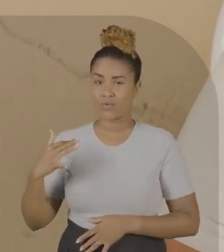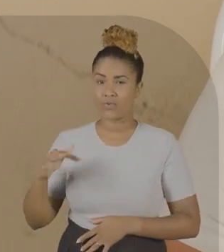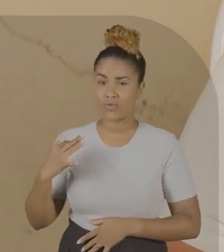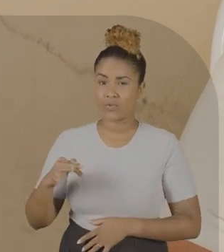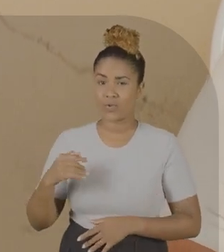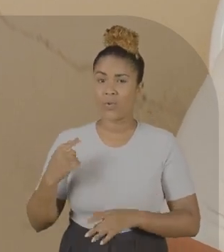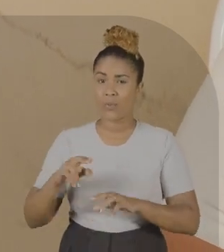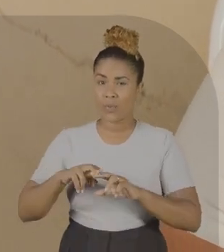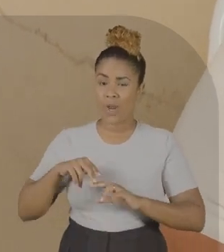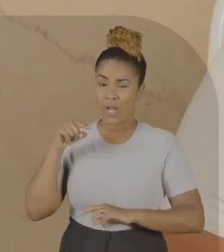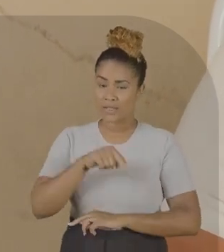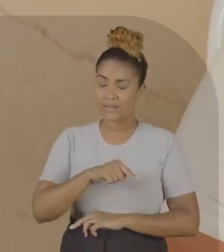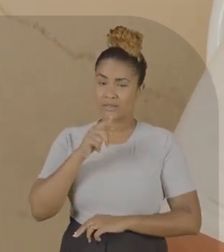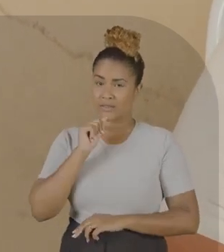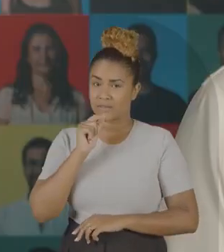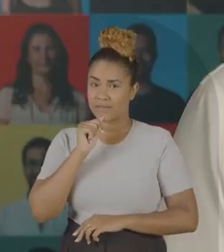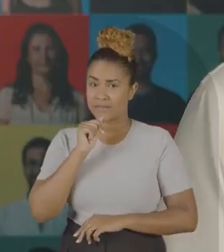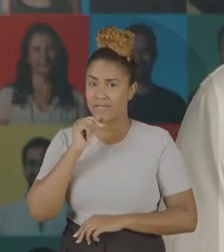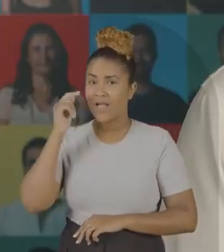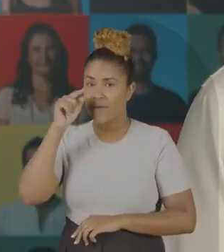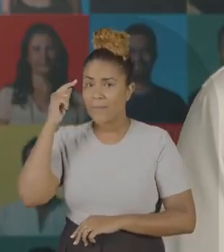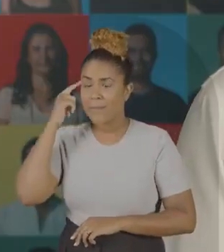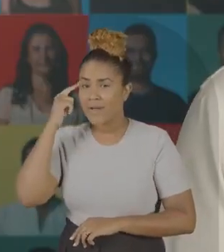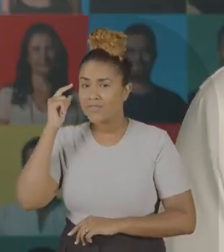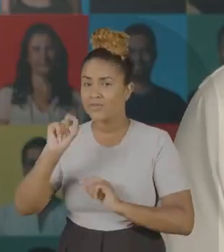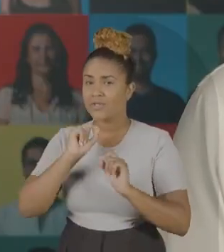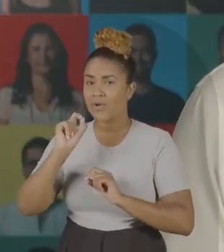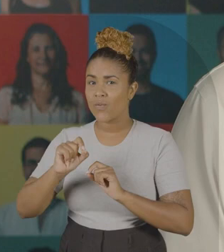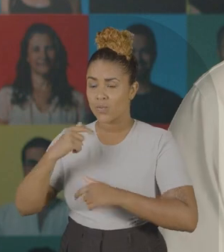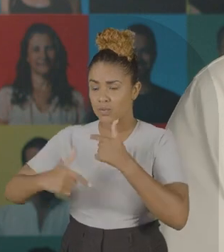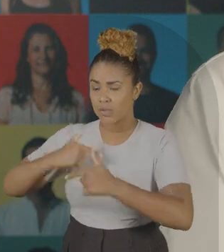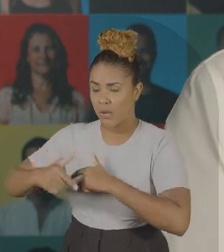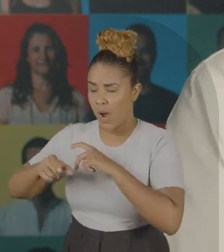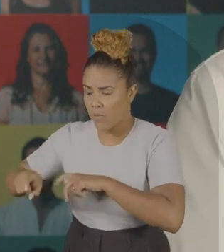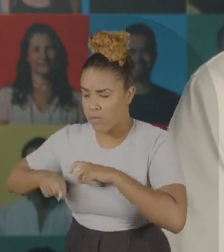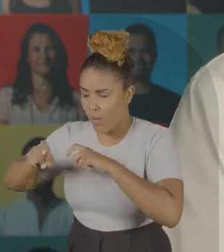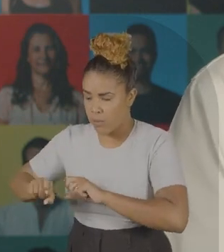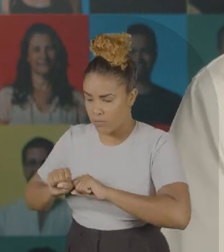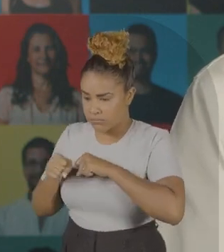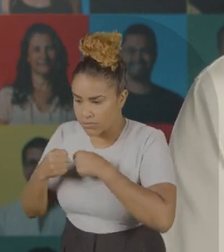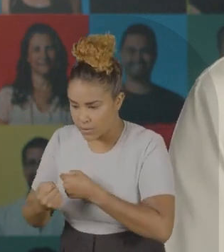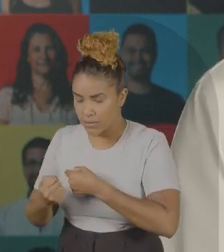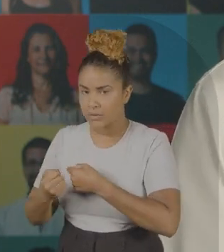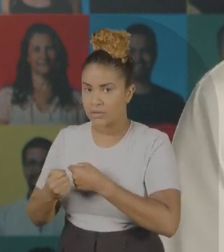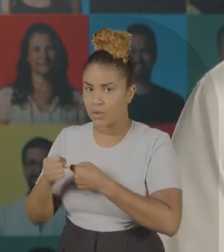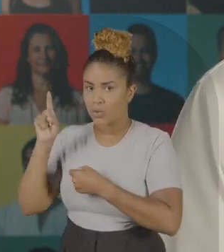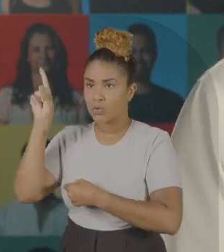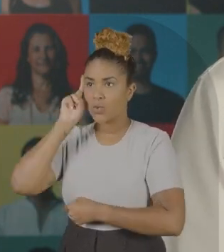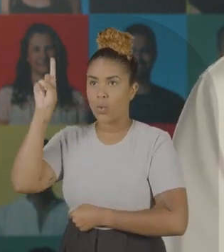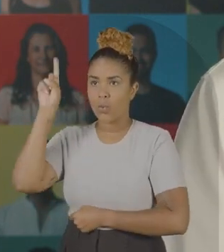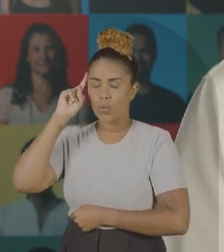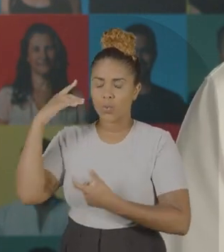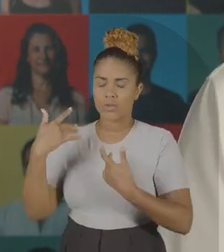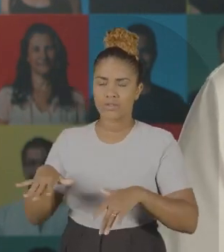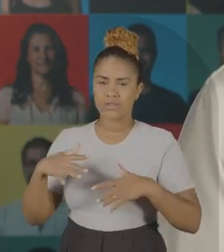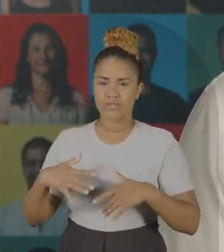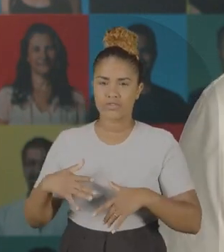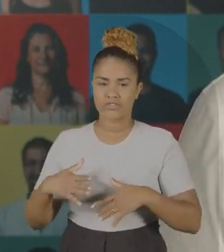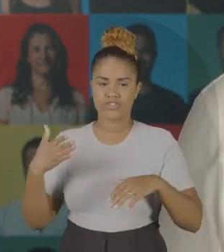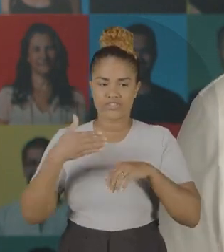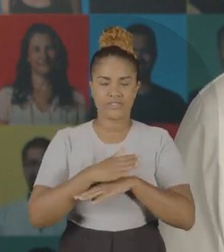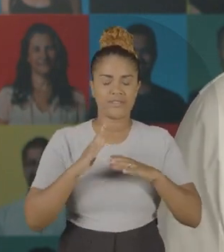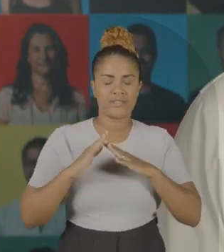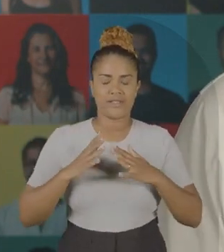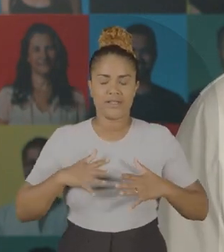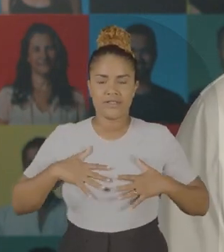hospital por causa da água. Quando chega, é muito barrenta. Imagine um trabalhador rural, depois de um dia desgastante de trabalho, não poder tomar um